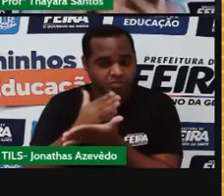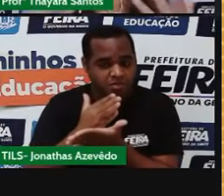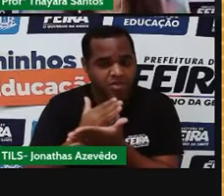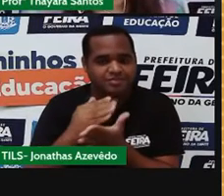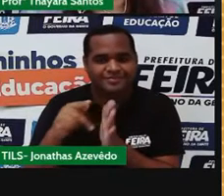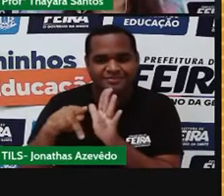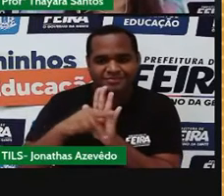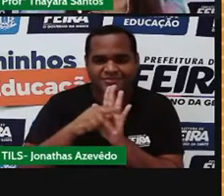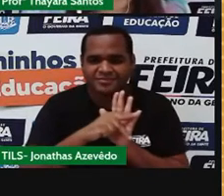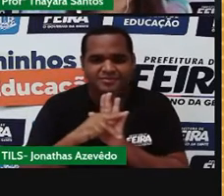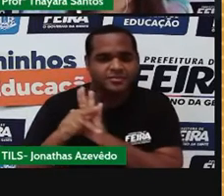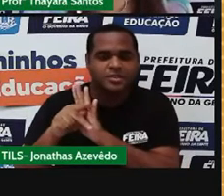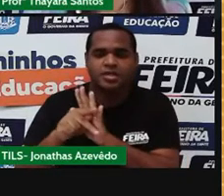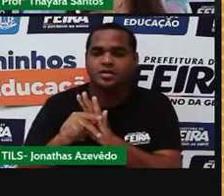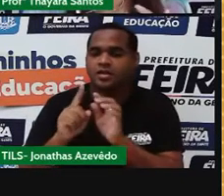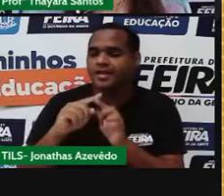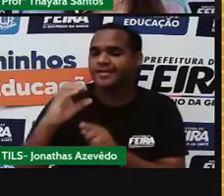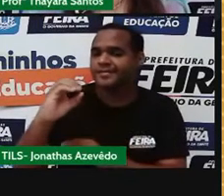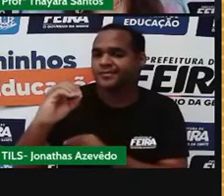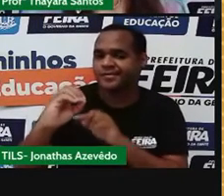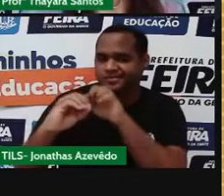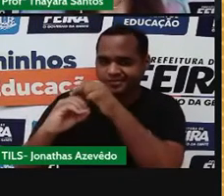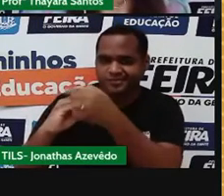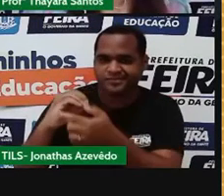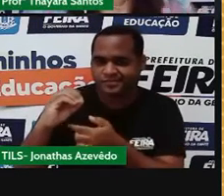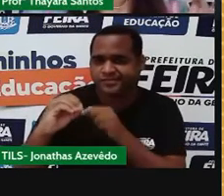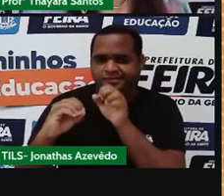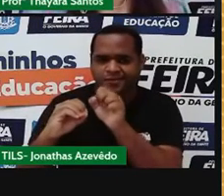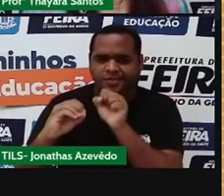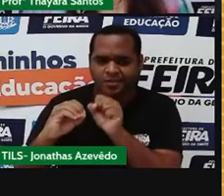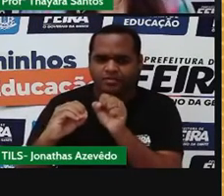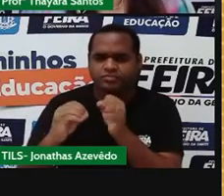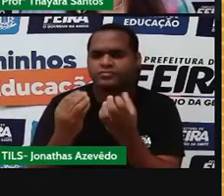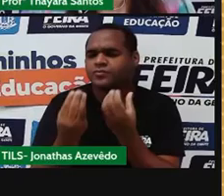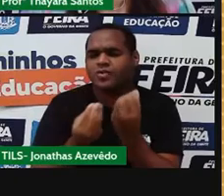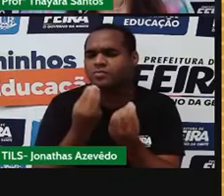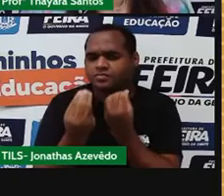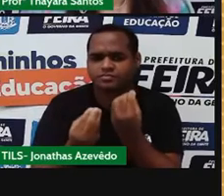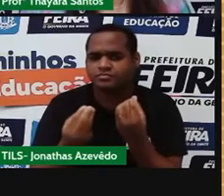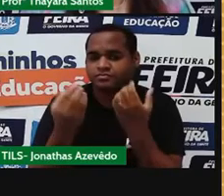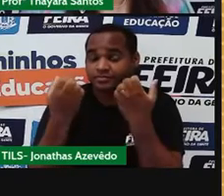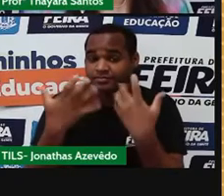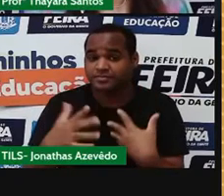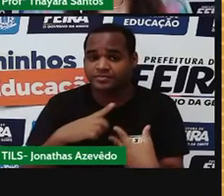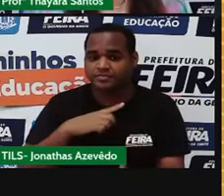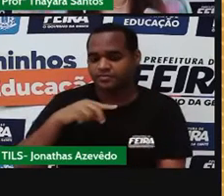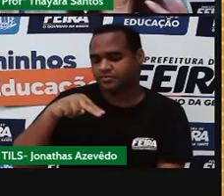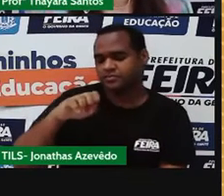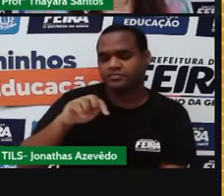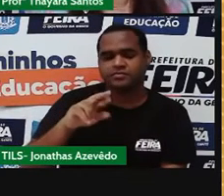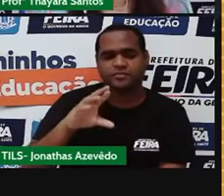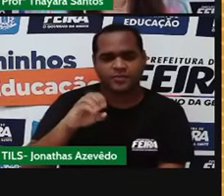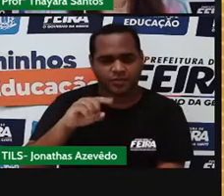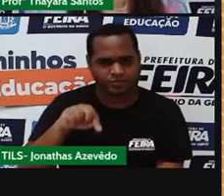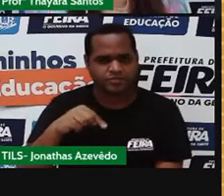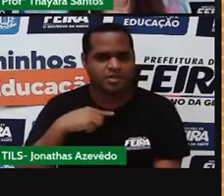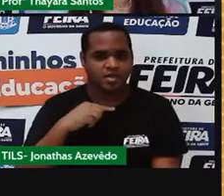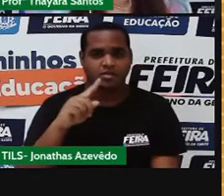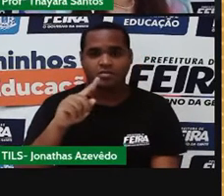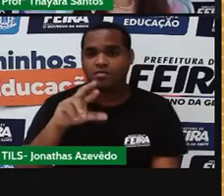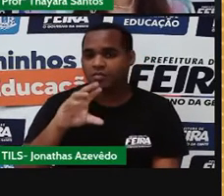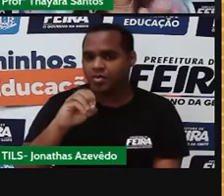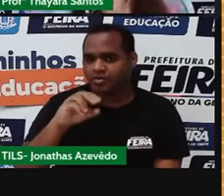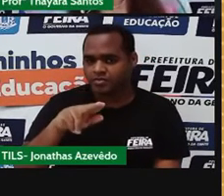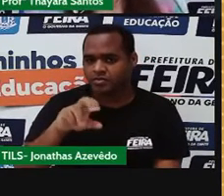menor partícula, na verdade, na qual o elemento pode ser dividido sem perder suas propriedades. Ele é formado por um núcleo, que vai ter